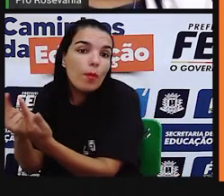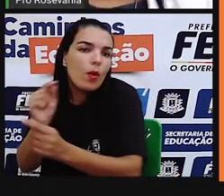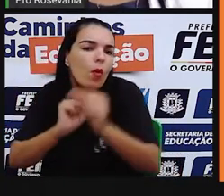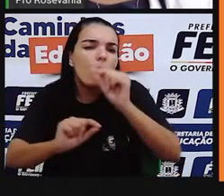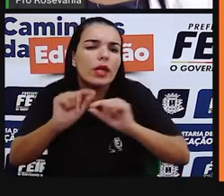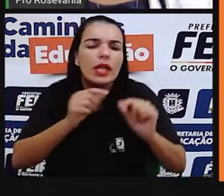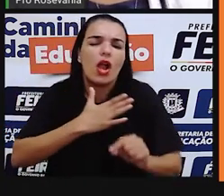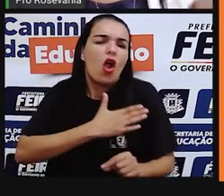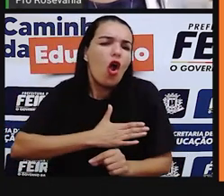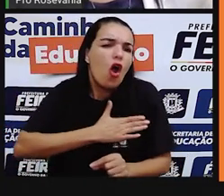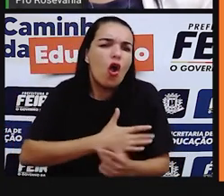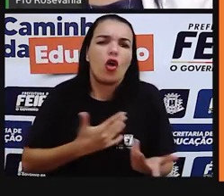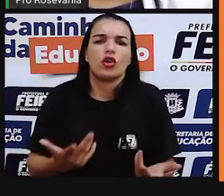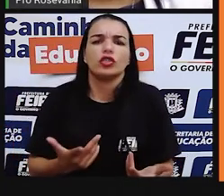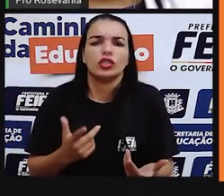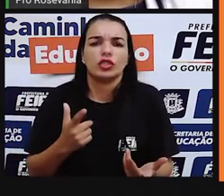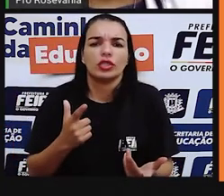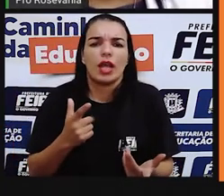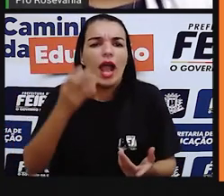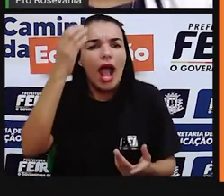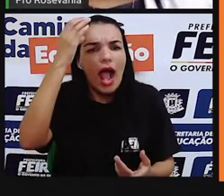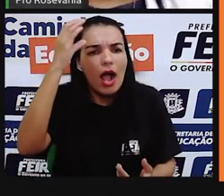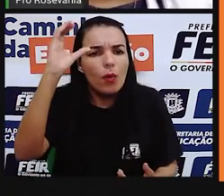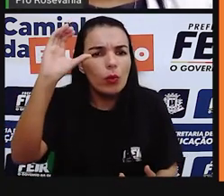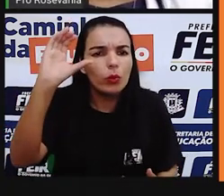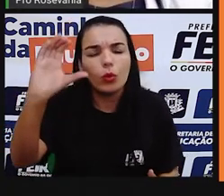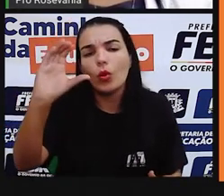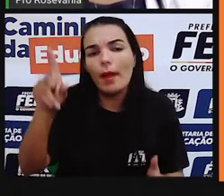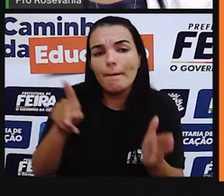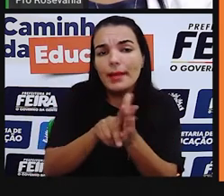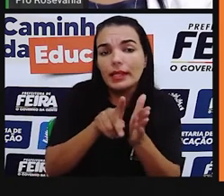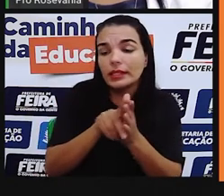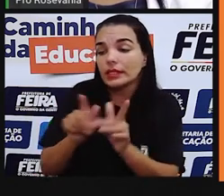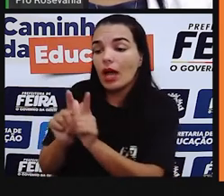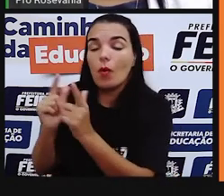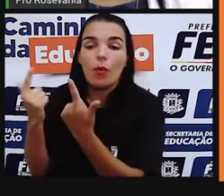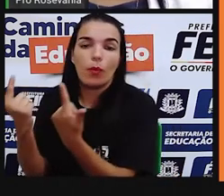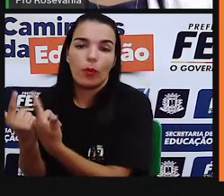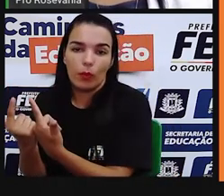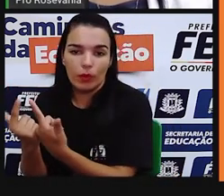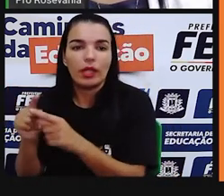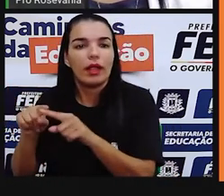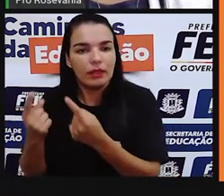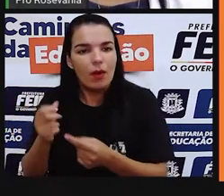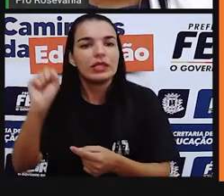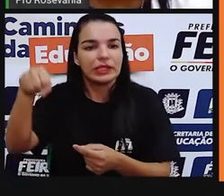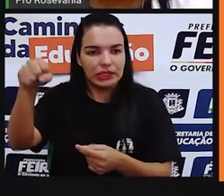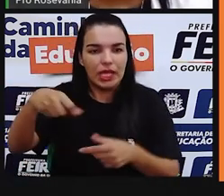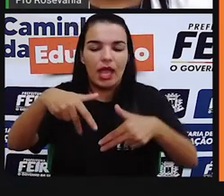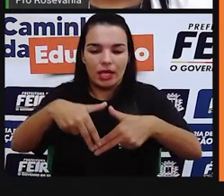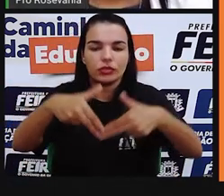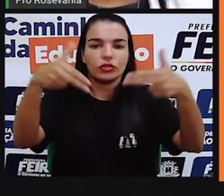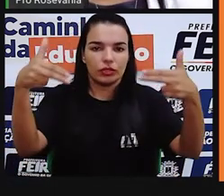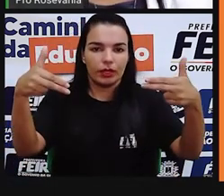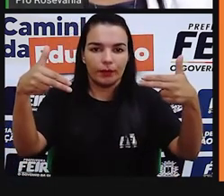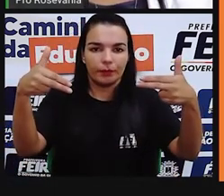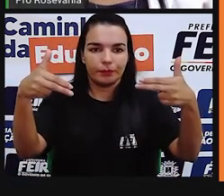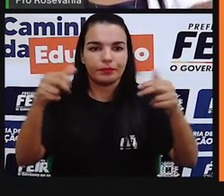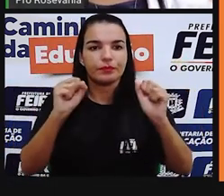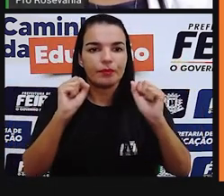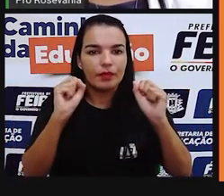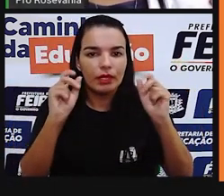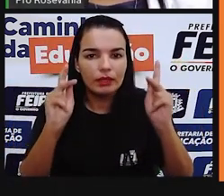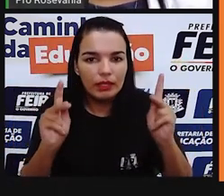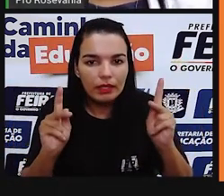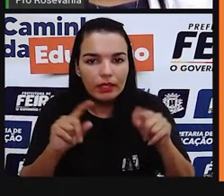tradutor, a alimentação tem características, então, a lua, por meio, como uma etnia, né? E